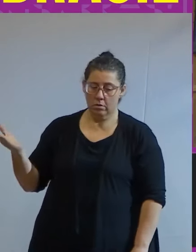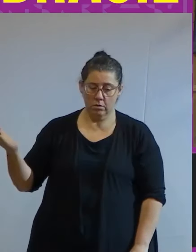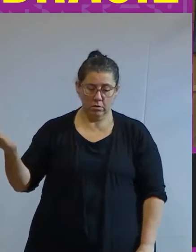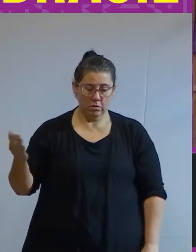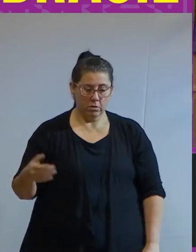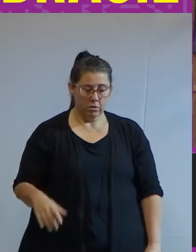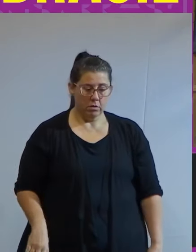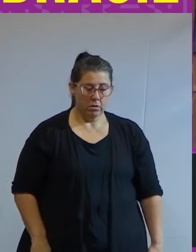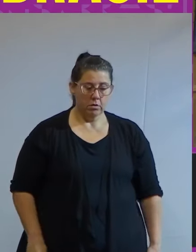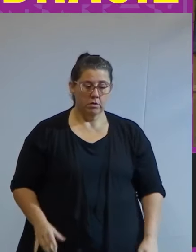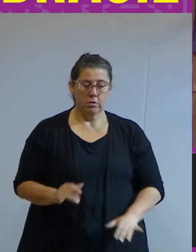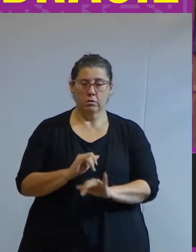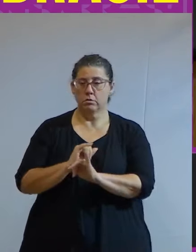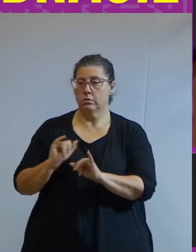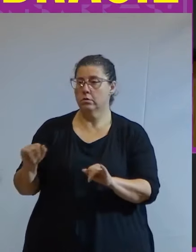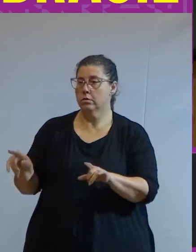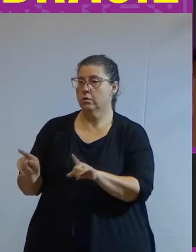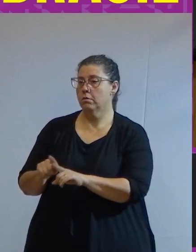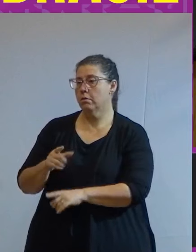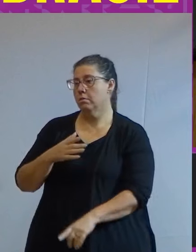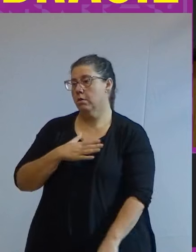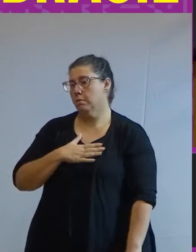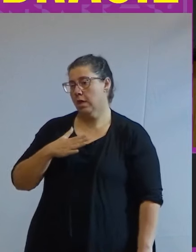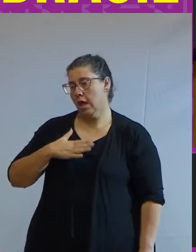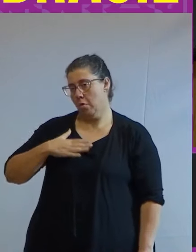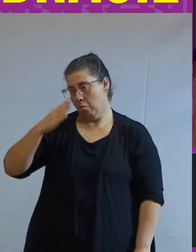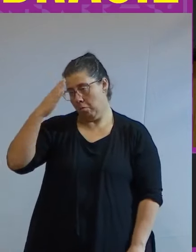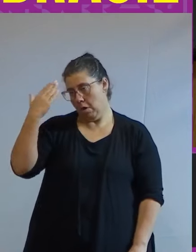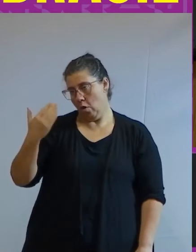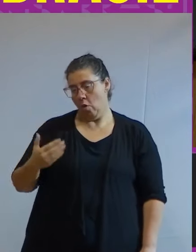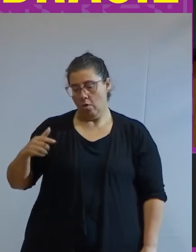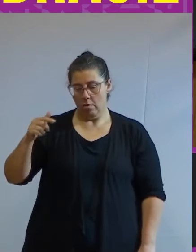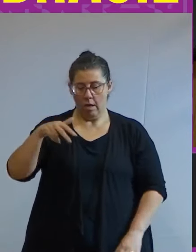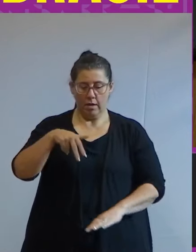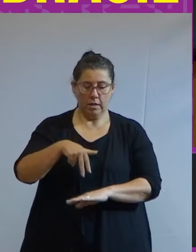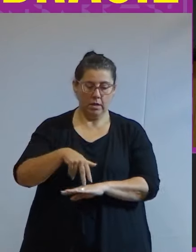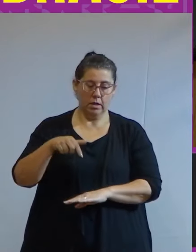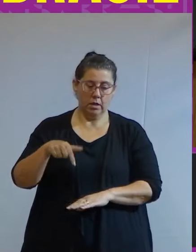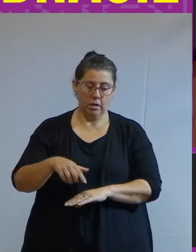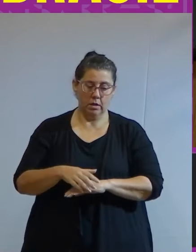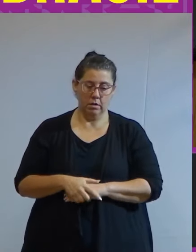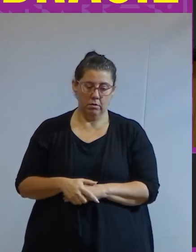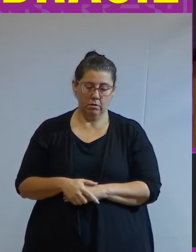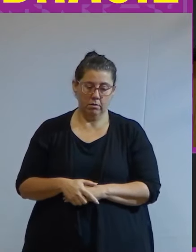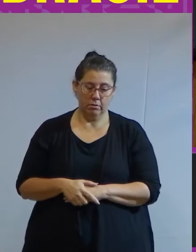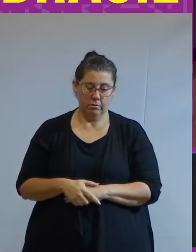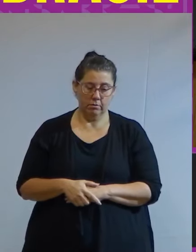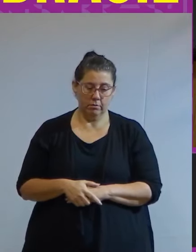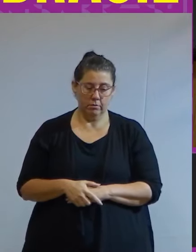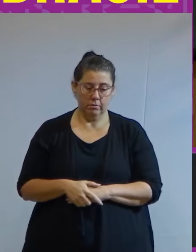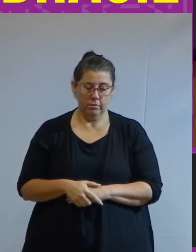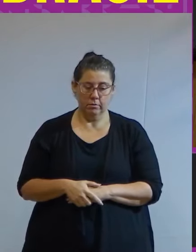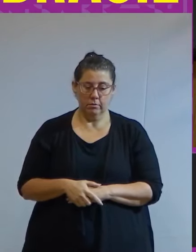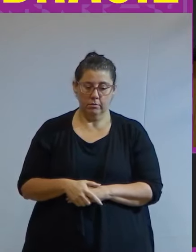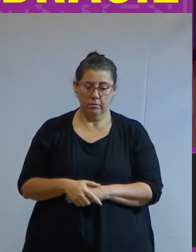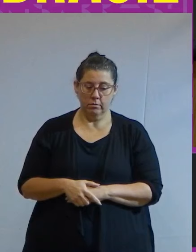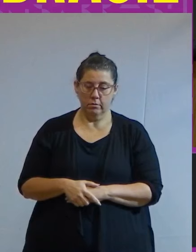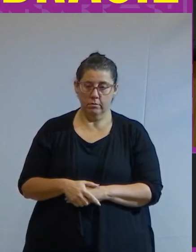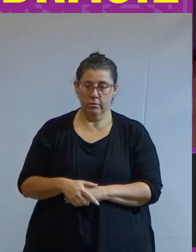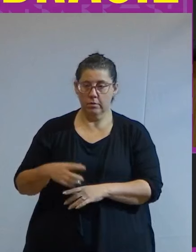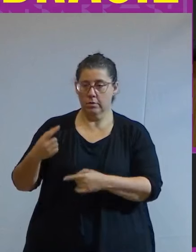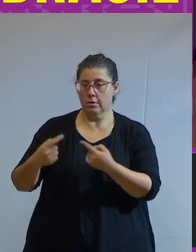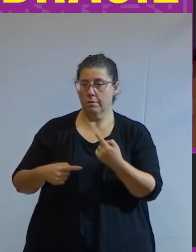dizer que também para mim é uma honra estar aqui e estar nesse debate nessa